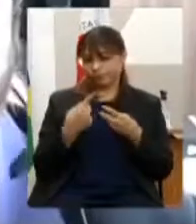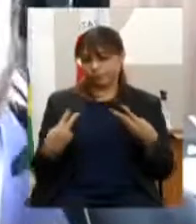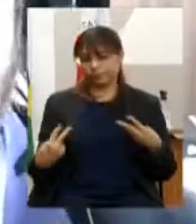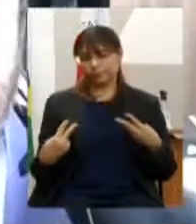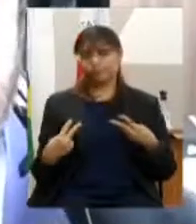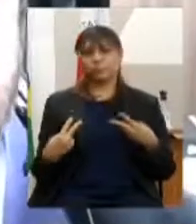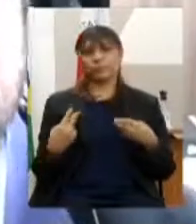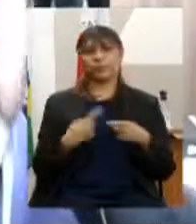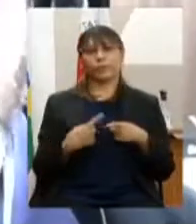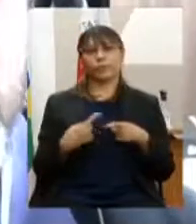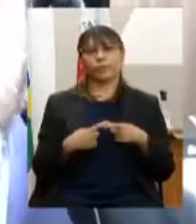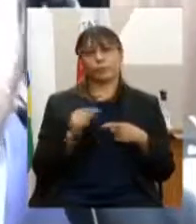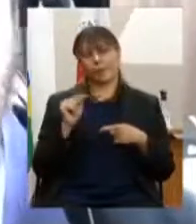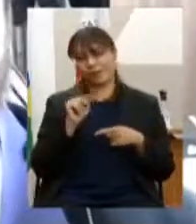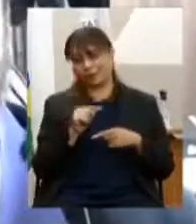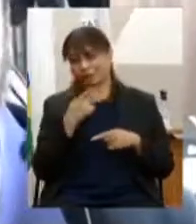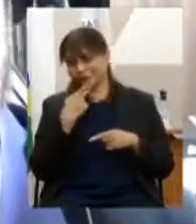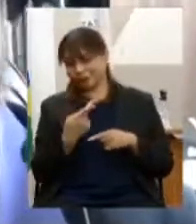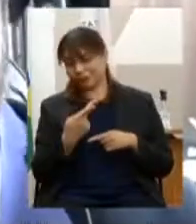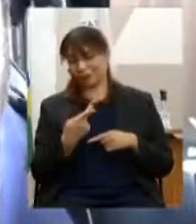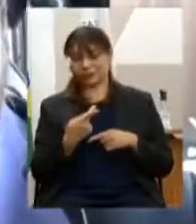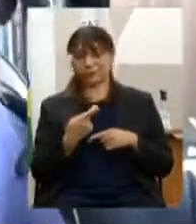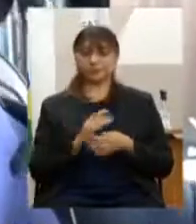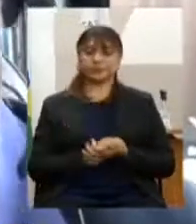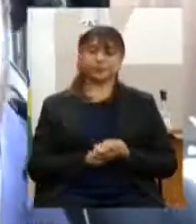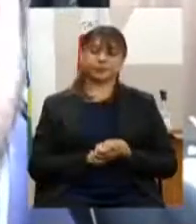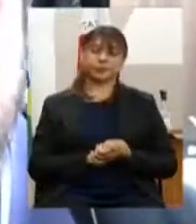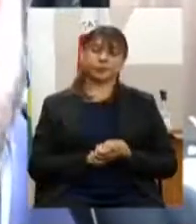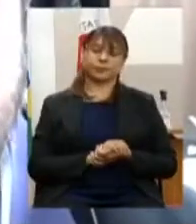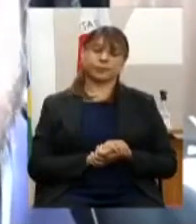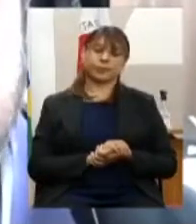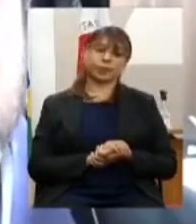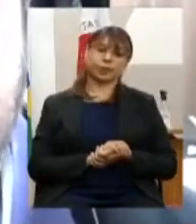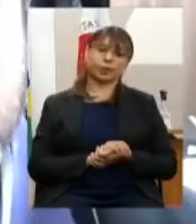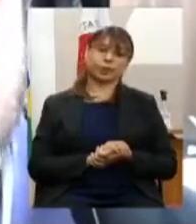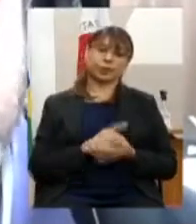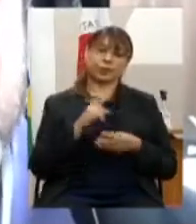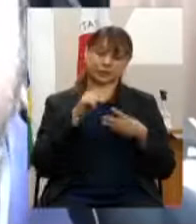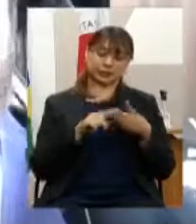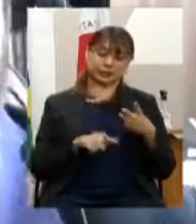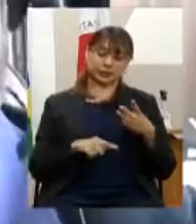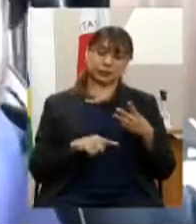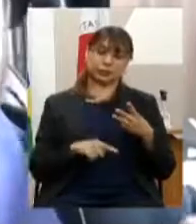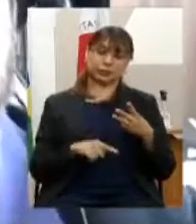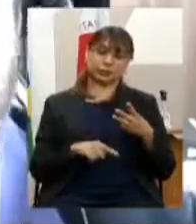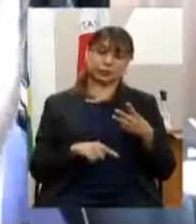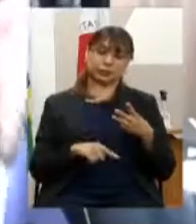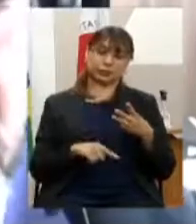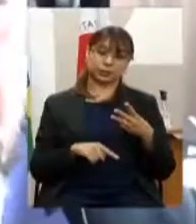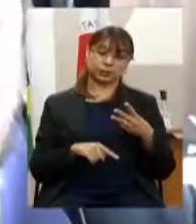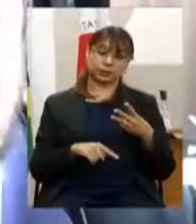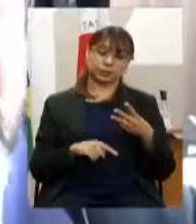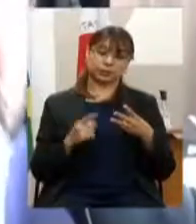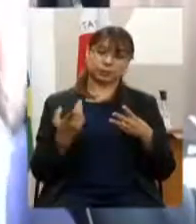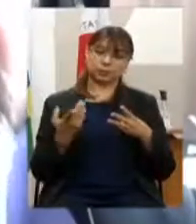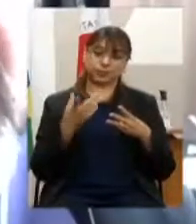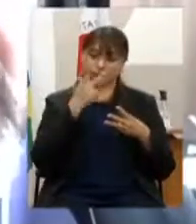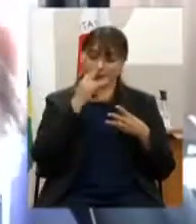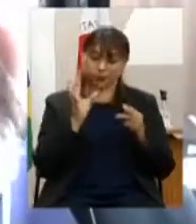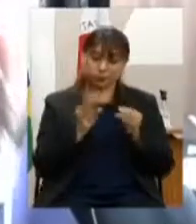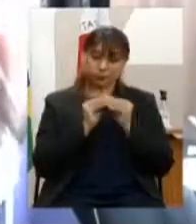nesse tópico de toda a relatoria foi os três tópicos que foram mais enxutos e eles não